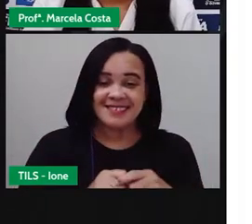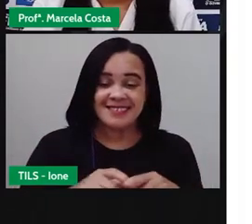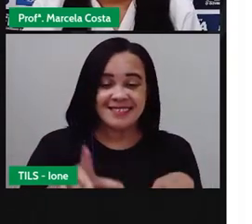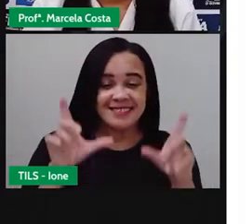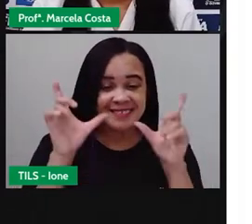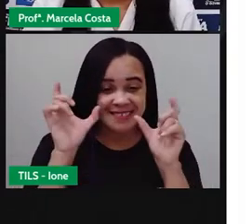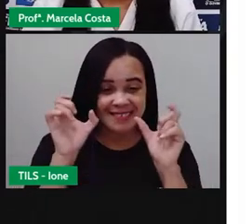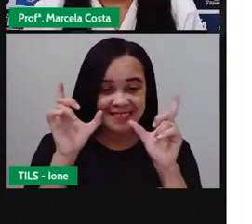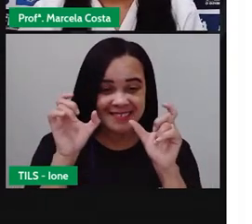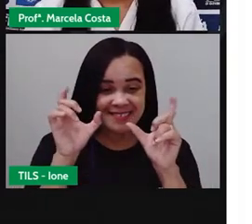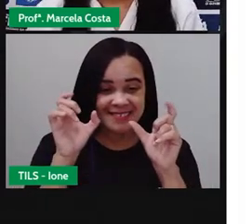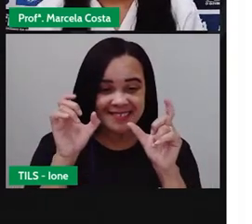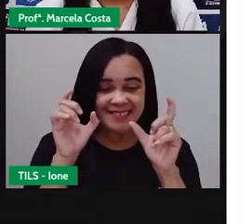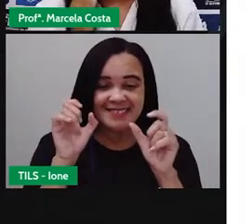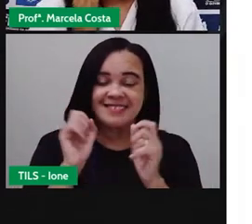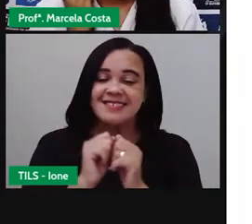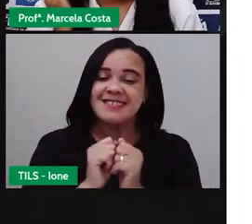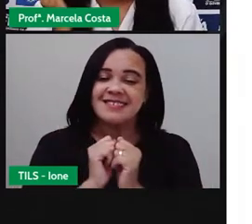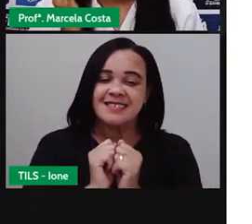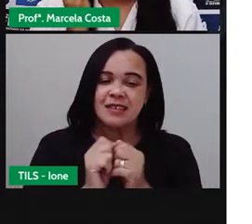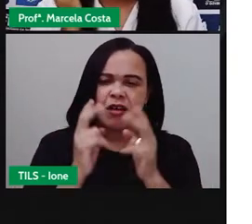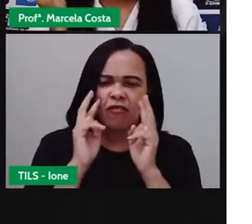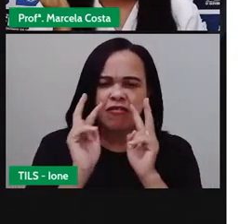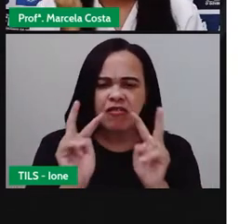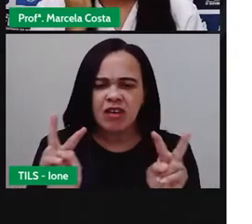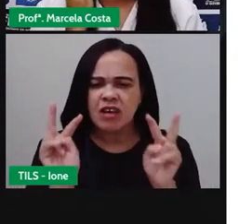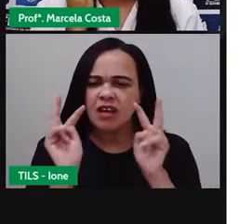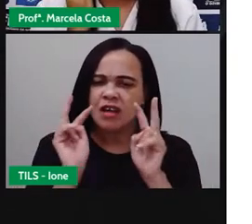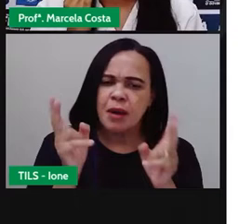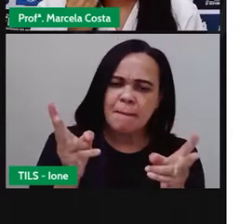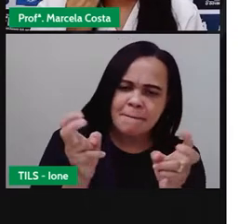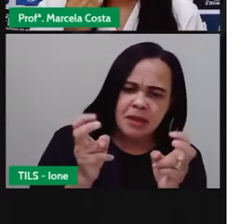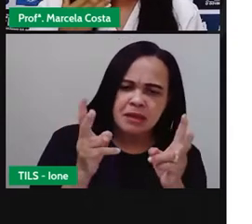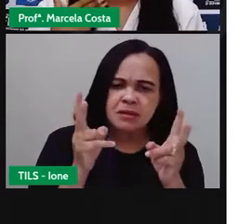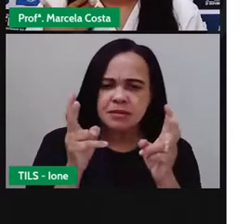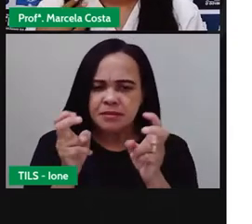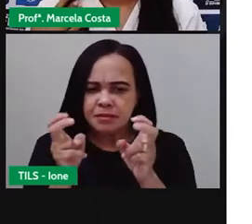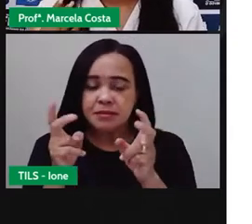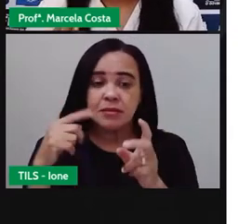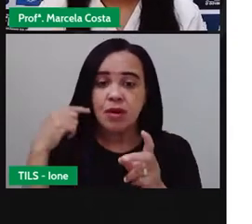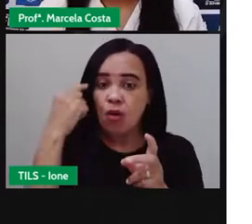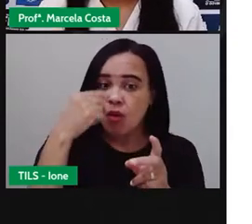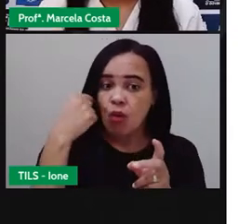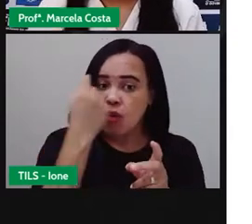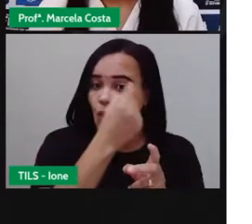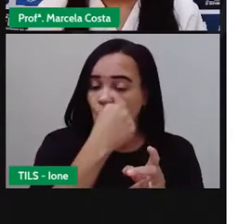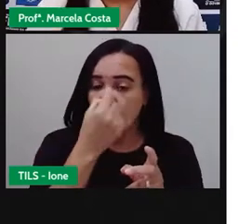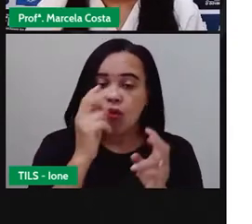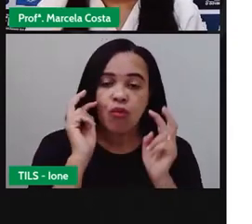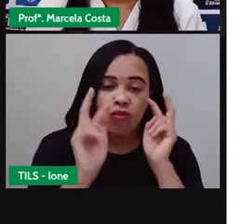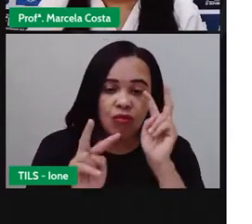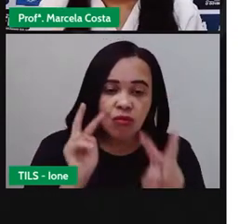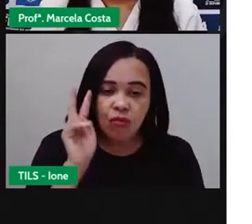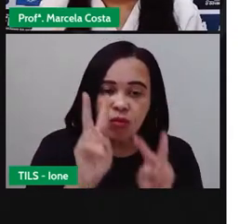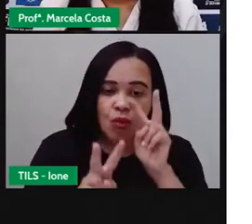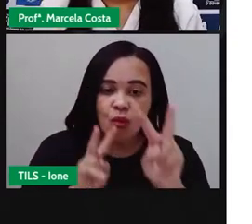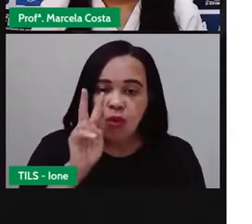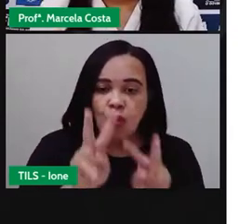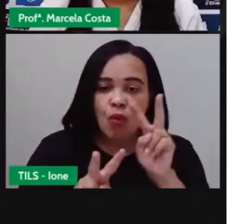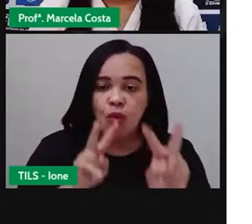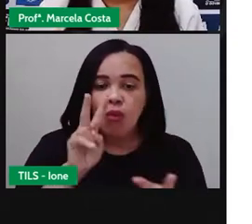crianças, a gente consegue observar, né, com os nossos olhos, a gente visualiza as